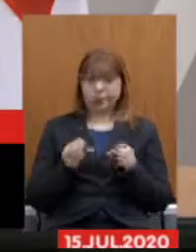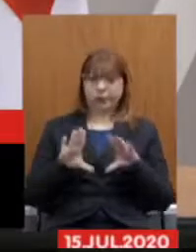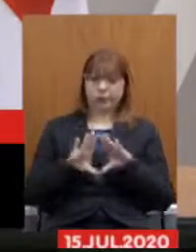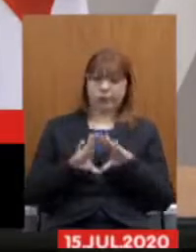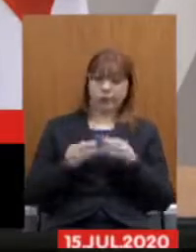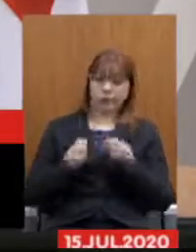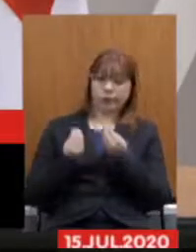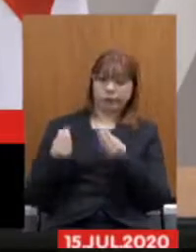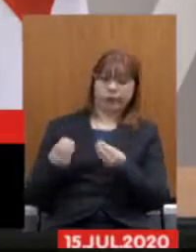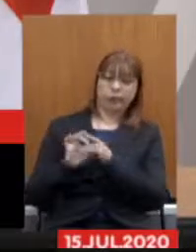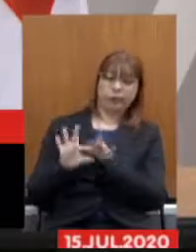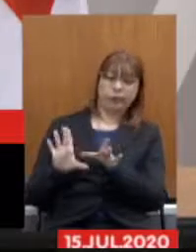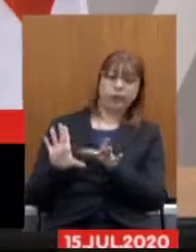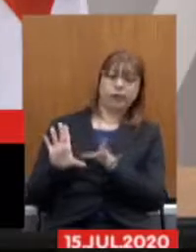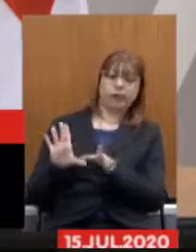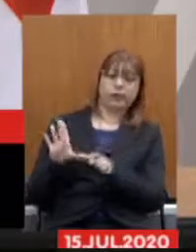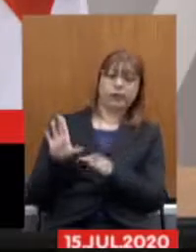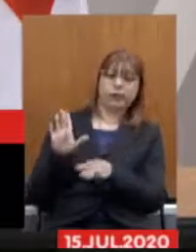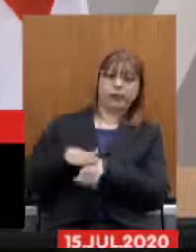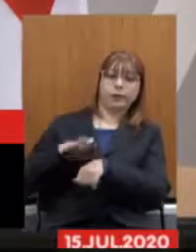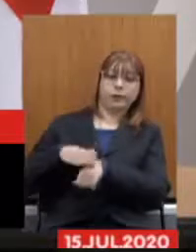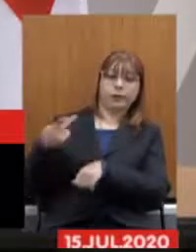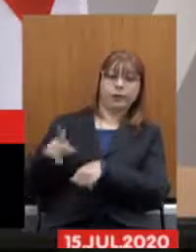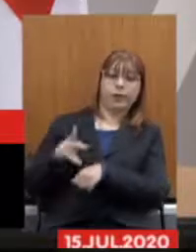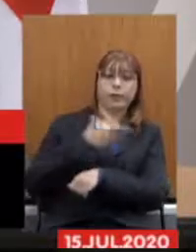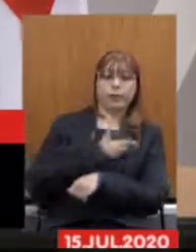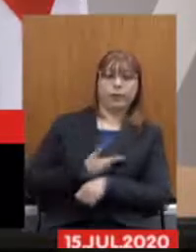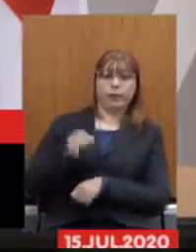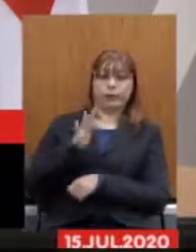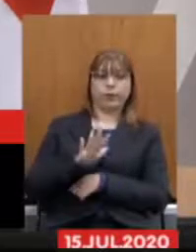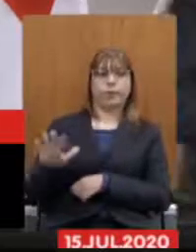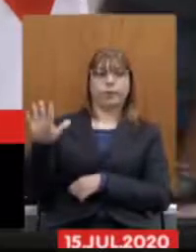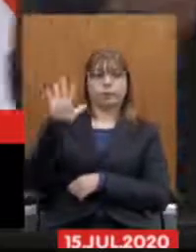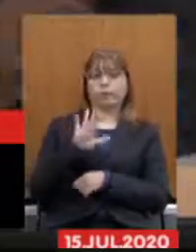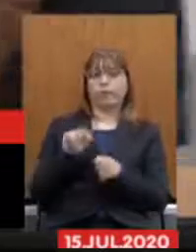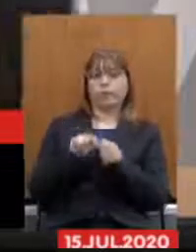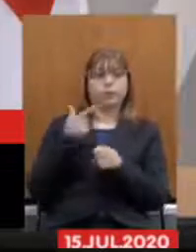ao governo estadual isso tem que ser rechaçado